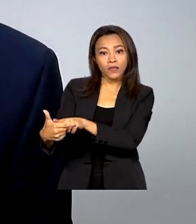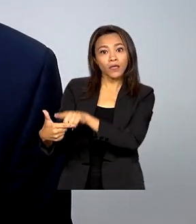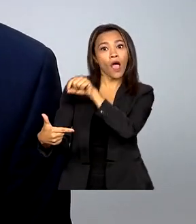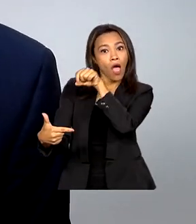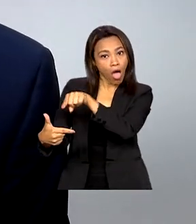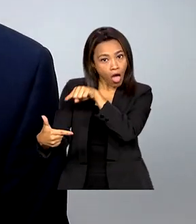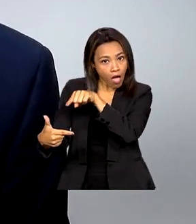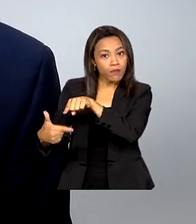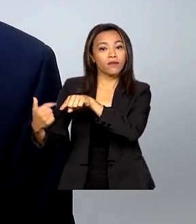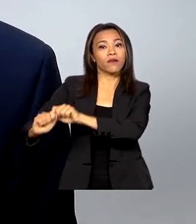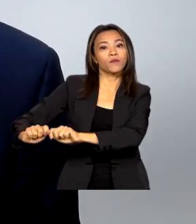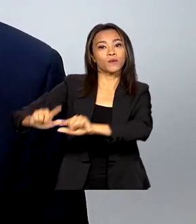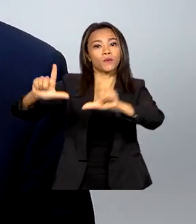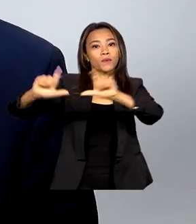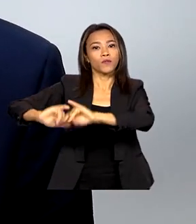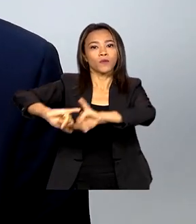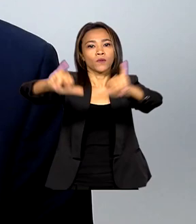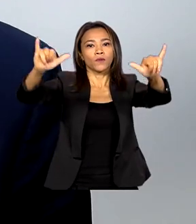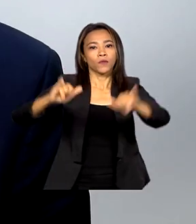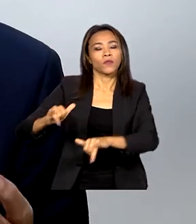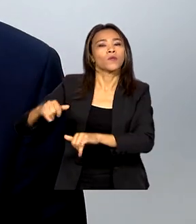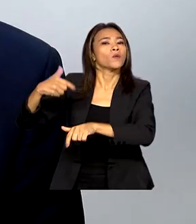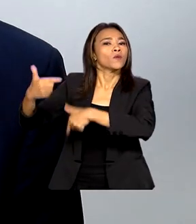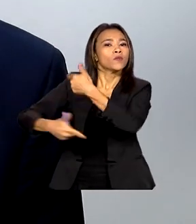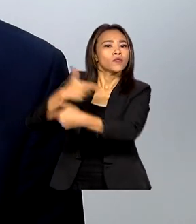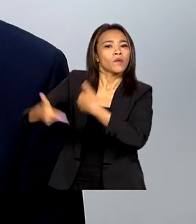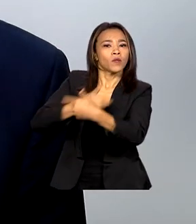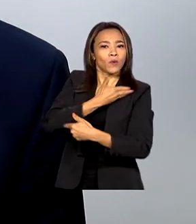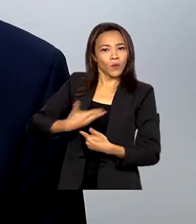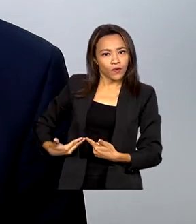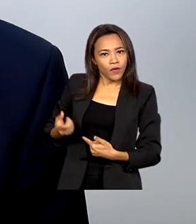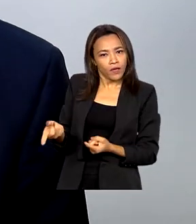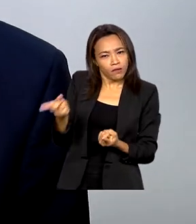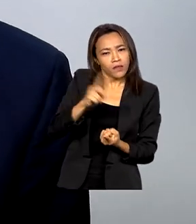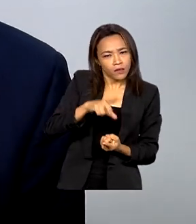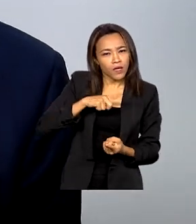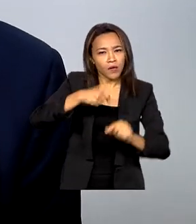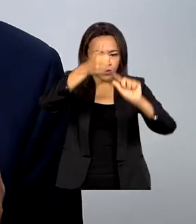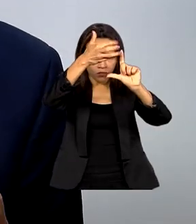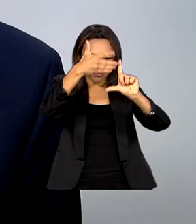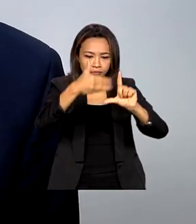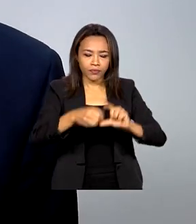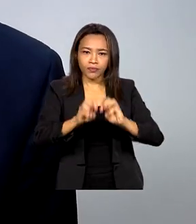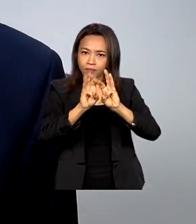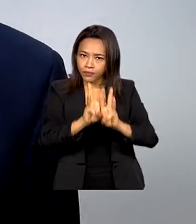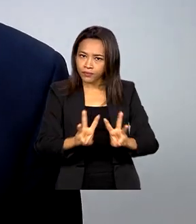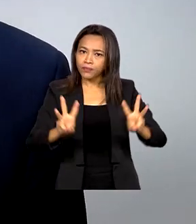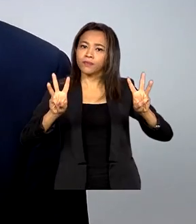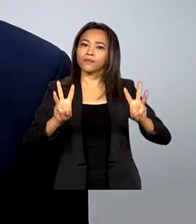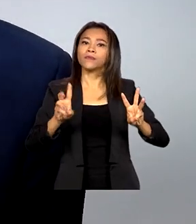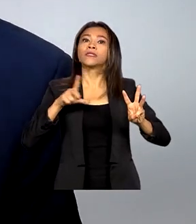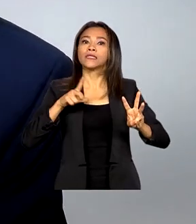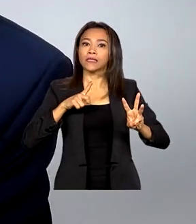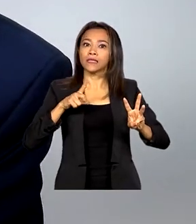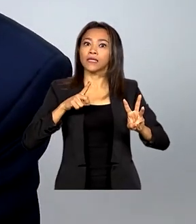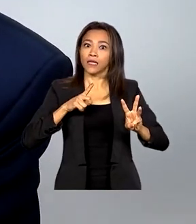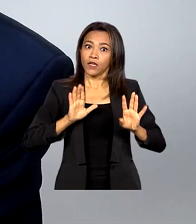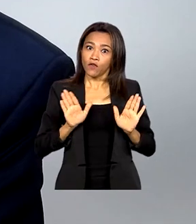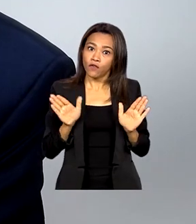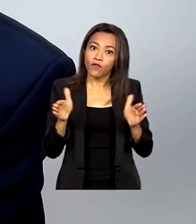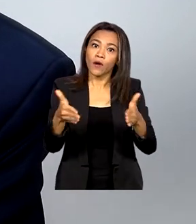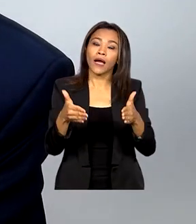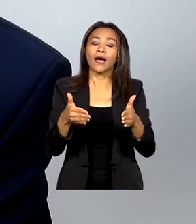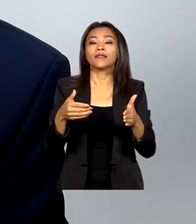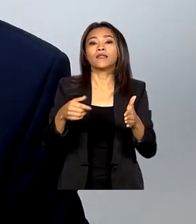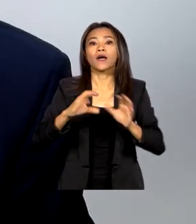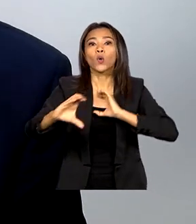ações de governo. E isso também se reflete nas agências. A gente vai ter uma agência de comunicação pública, vai ter